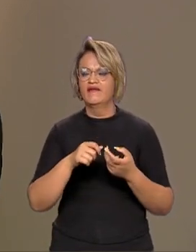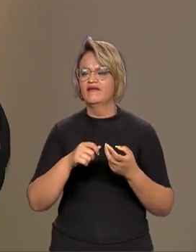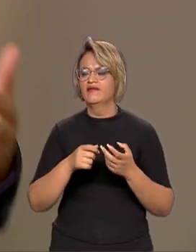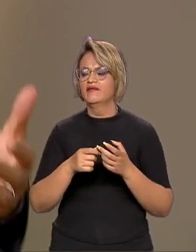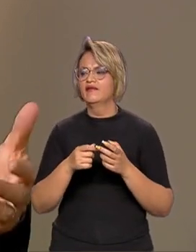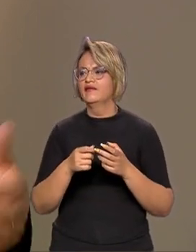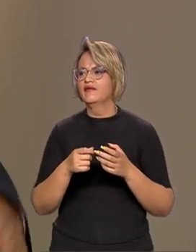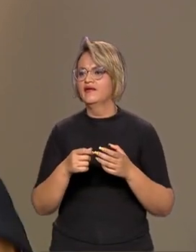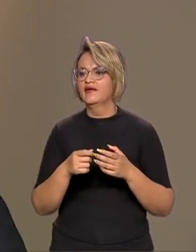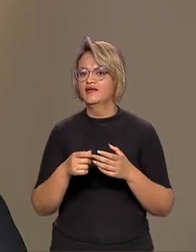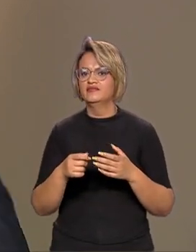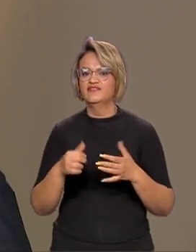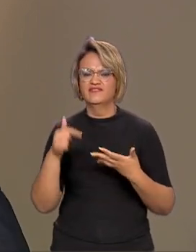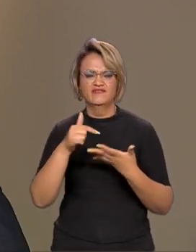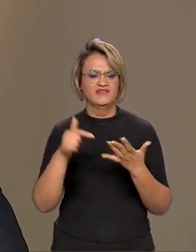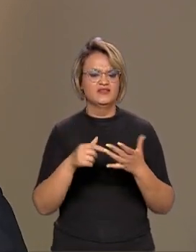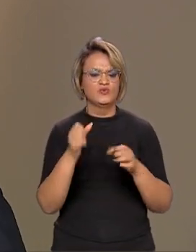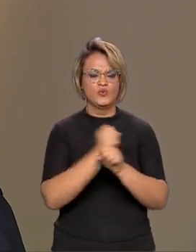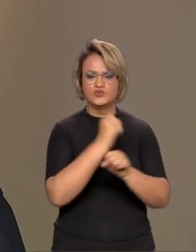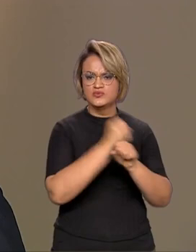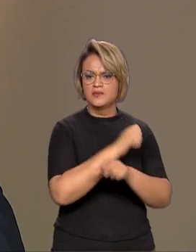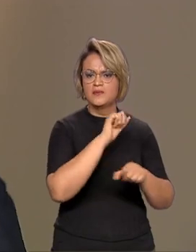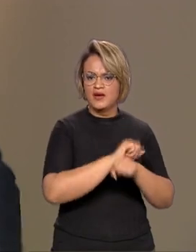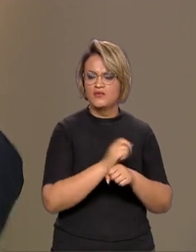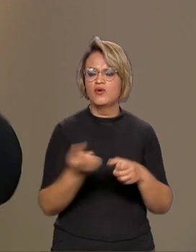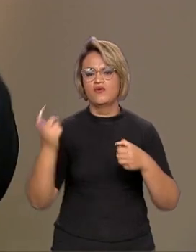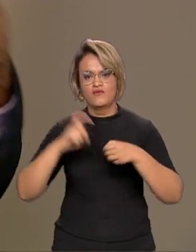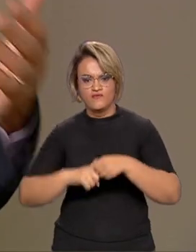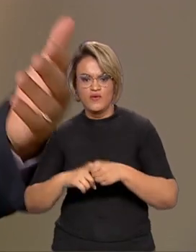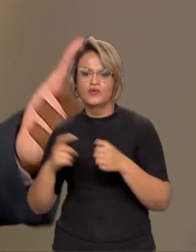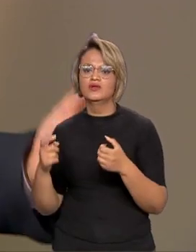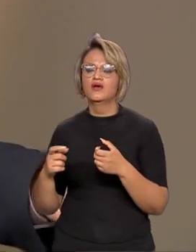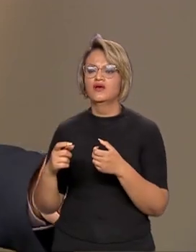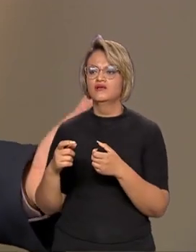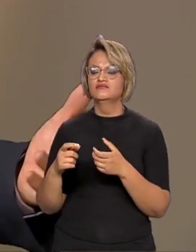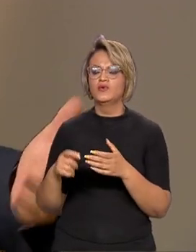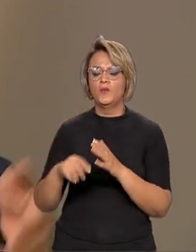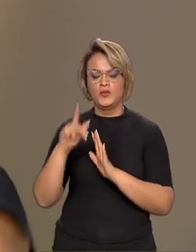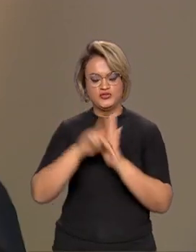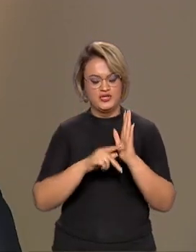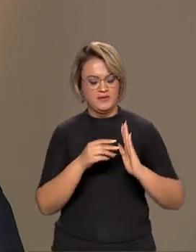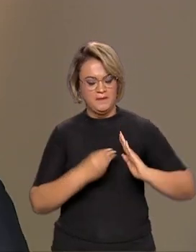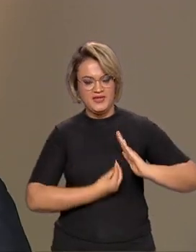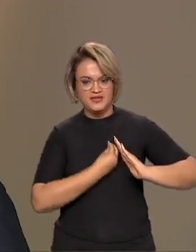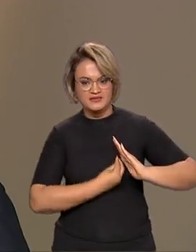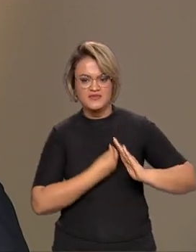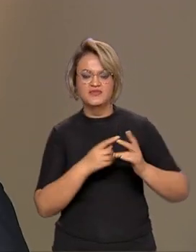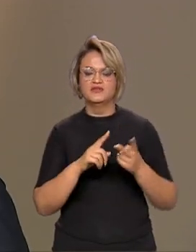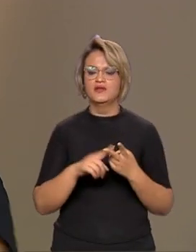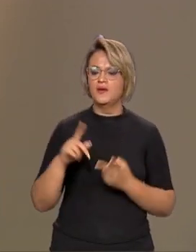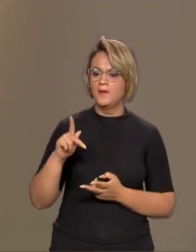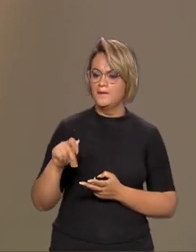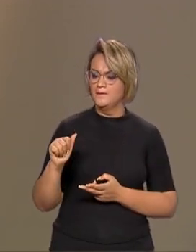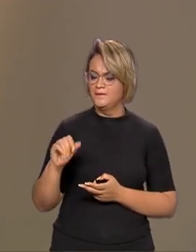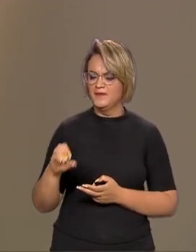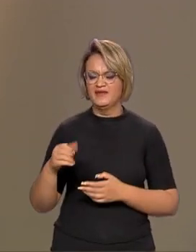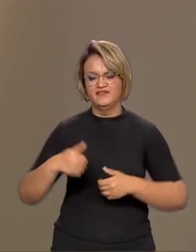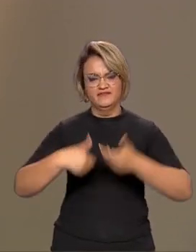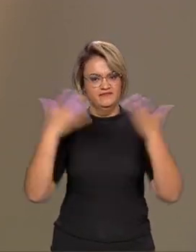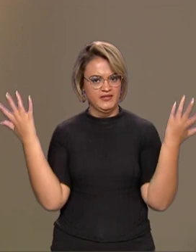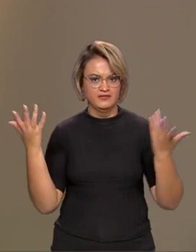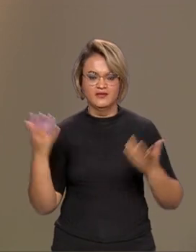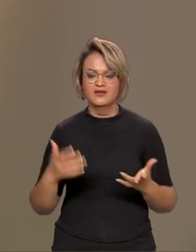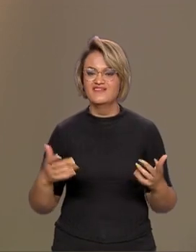retomada das obras públicas que estavam paradas, o plano Minha Casa Minha Vida, o PAC que vem aí. Enfim, um